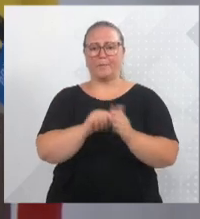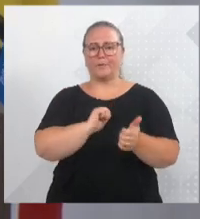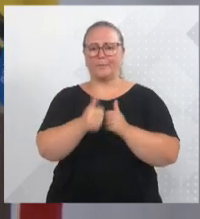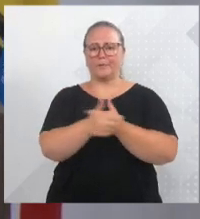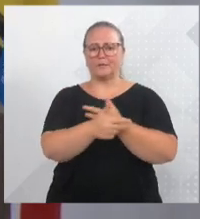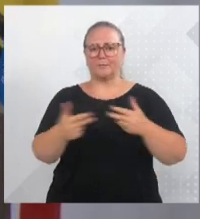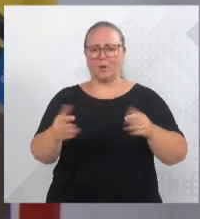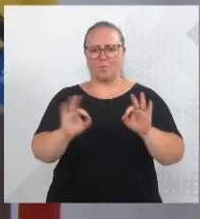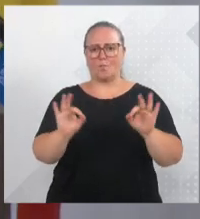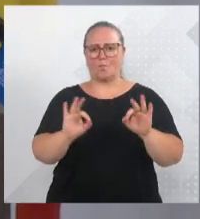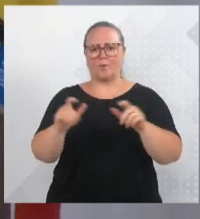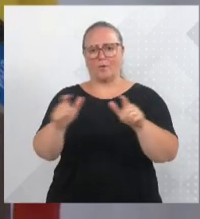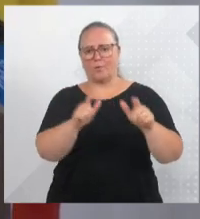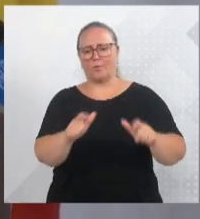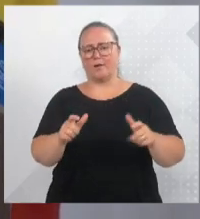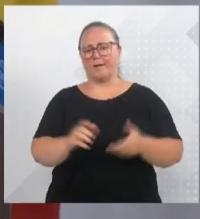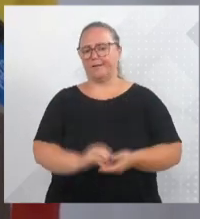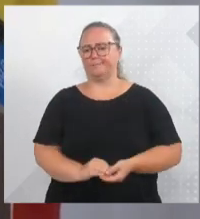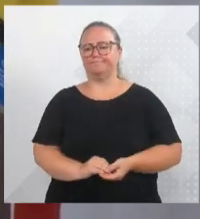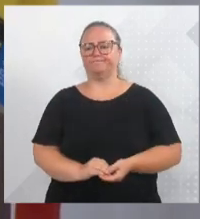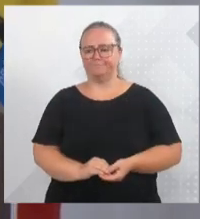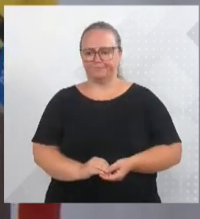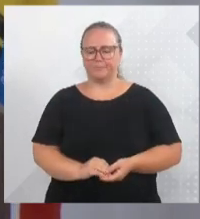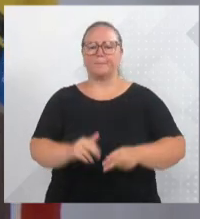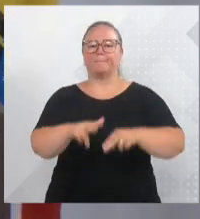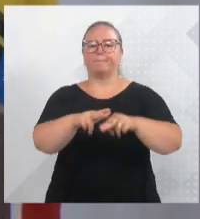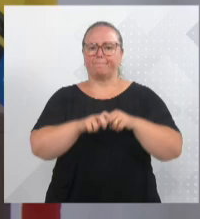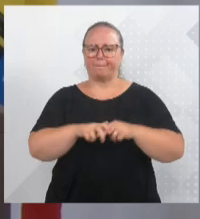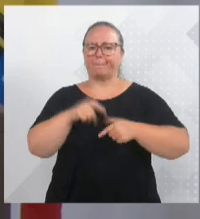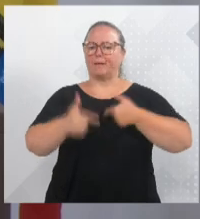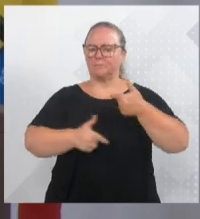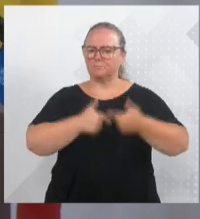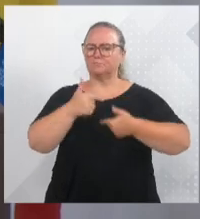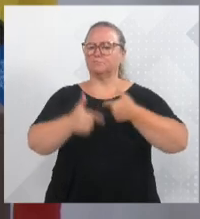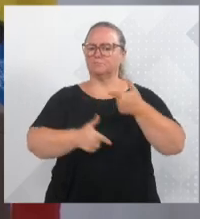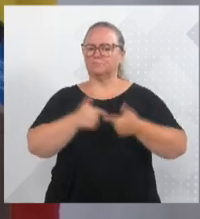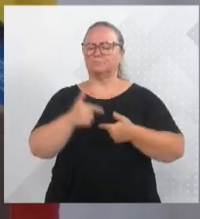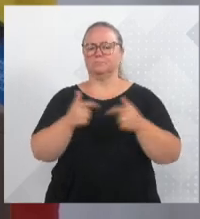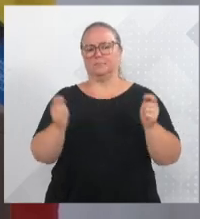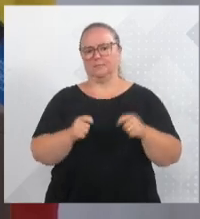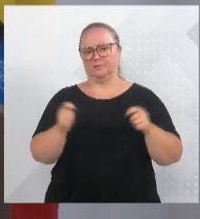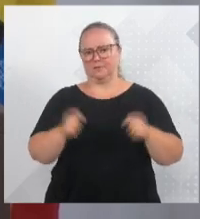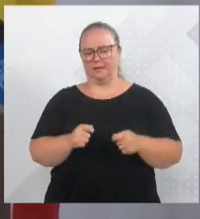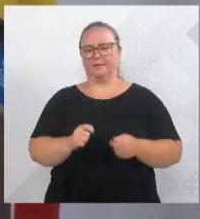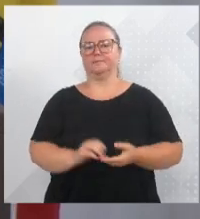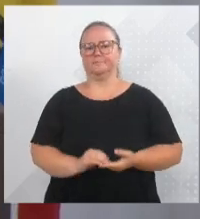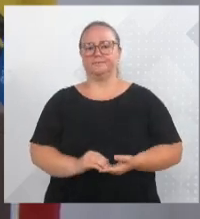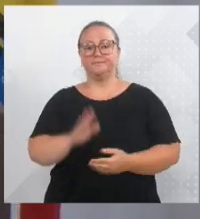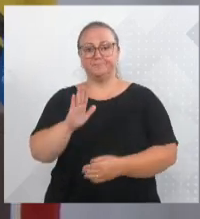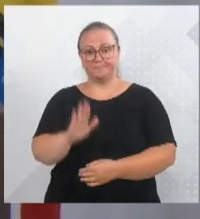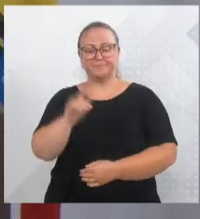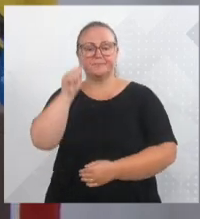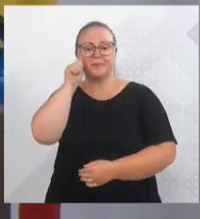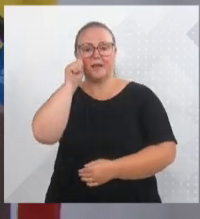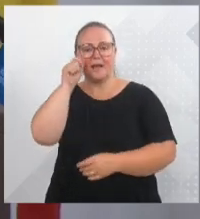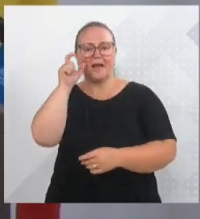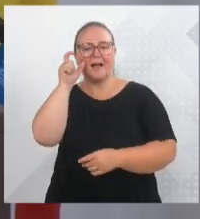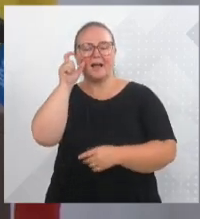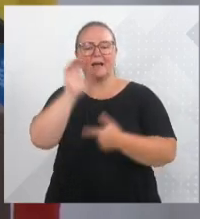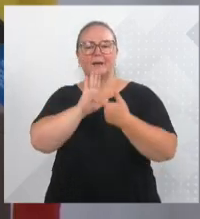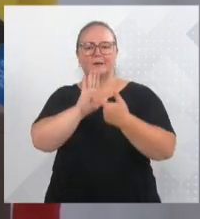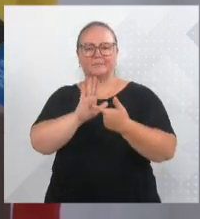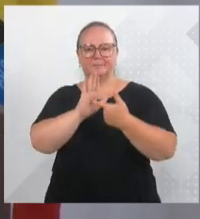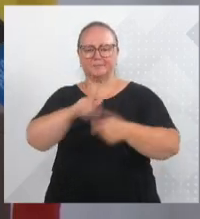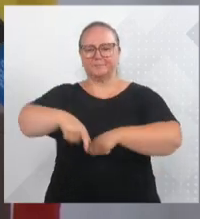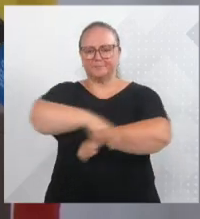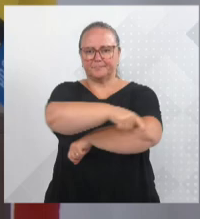continuemos aqui fazendo nosso trabalho de fiscalização. Trabalho de fiscalização, que não é diferente, se o Ari puder fazer a gentileza, as calçadas